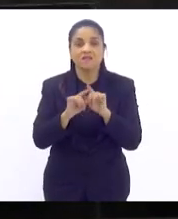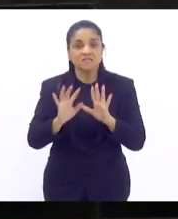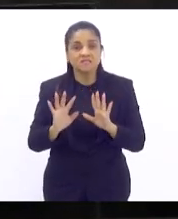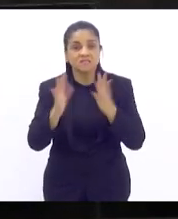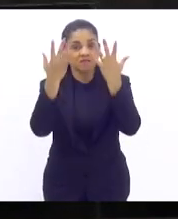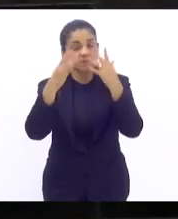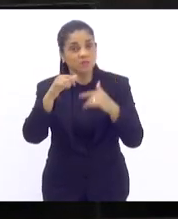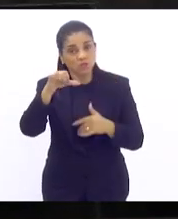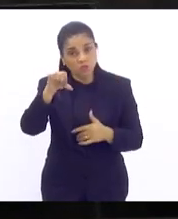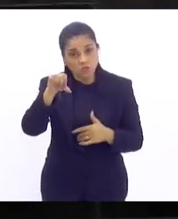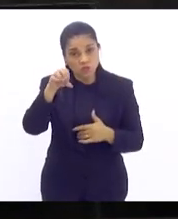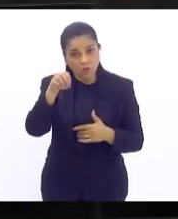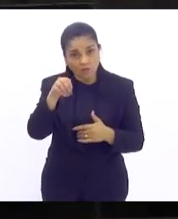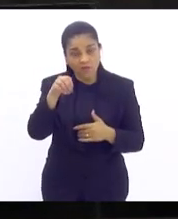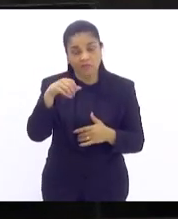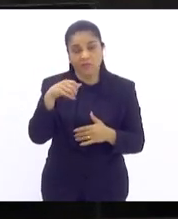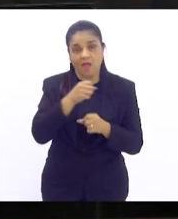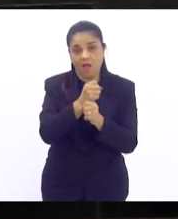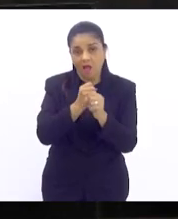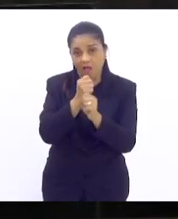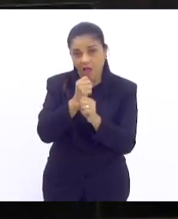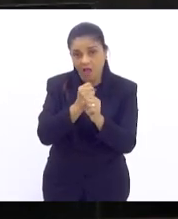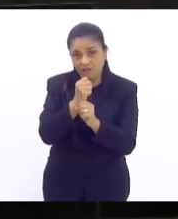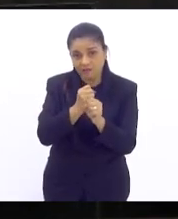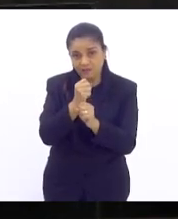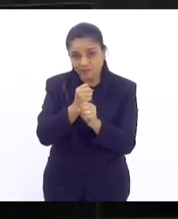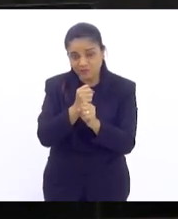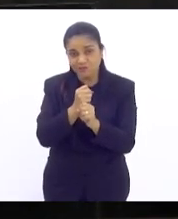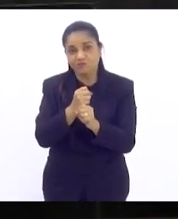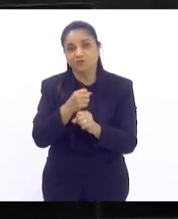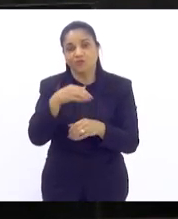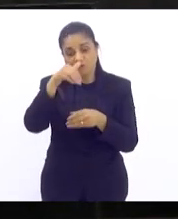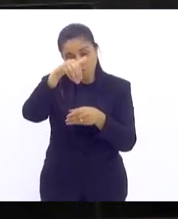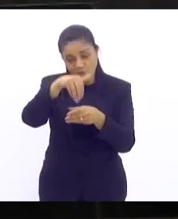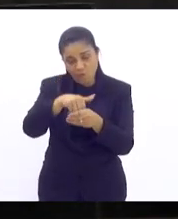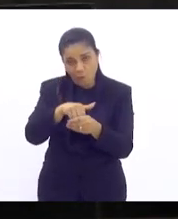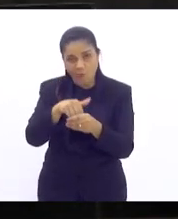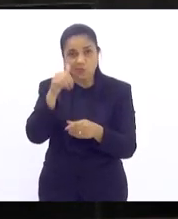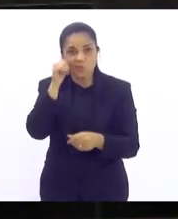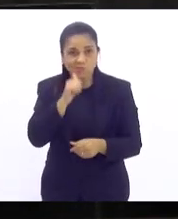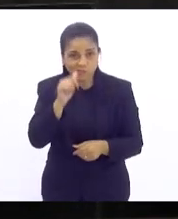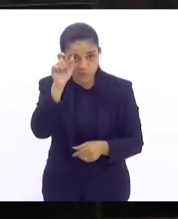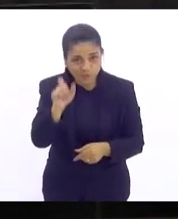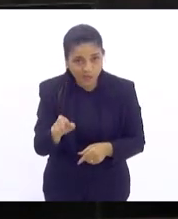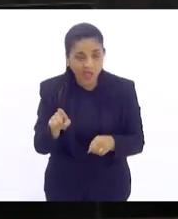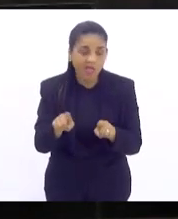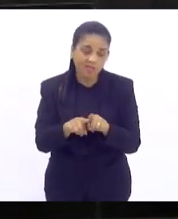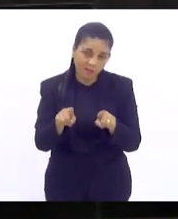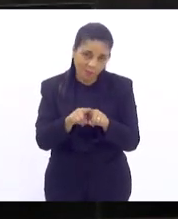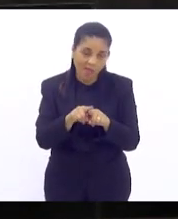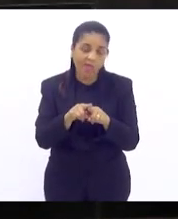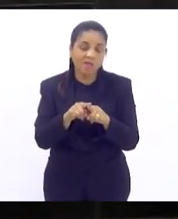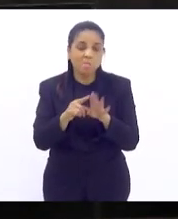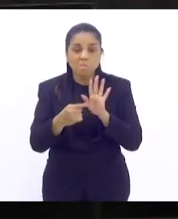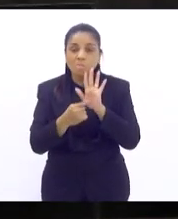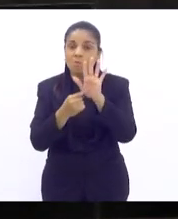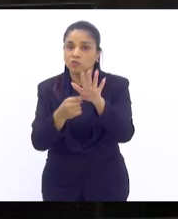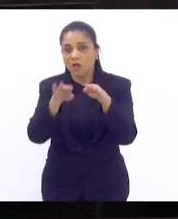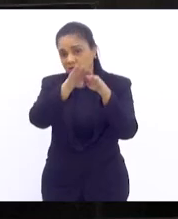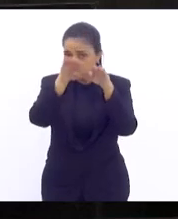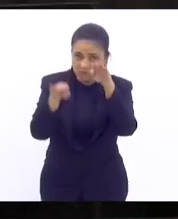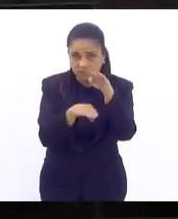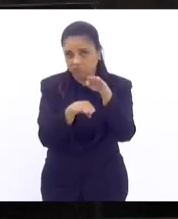anos, mais de 90 anos do voto feminino é também a gente botar o dedo da ferida nas desigualdades. E essas